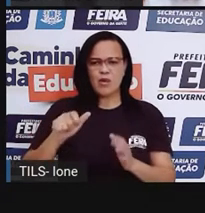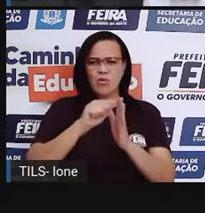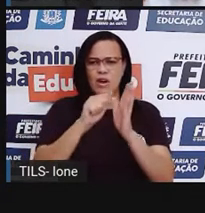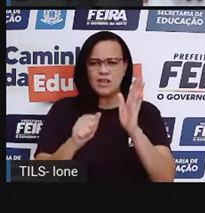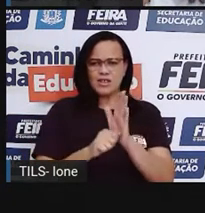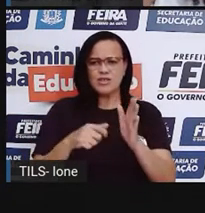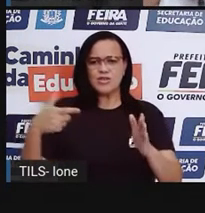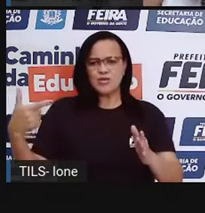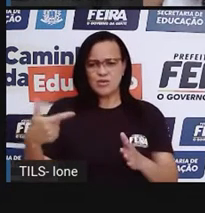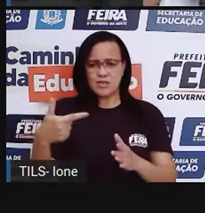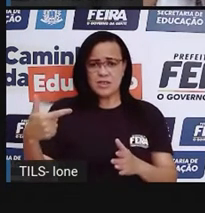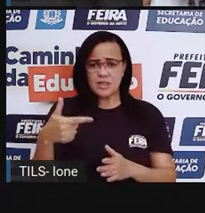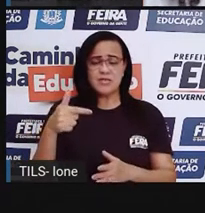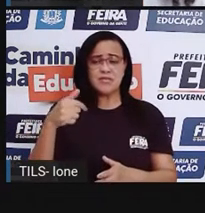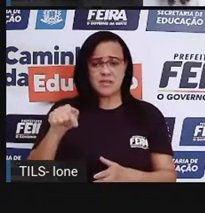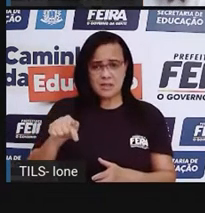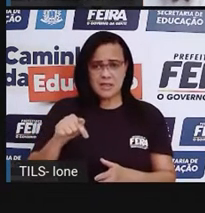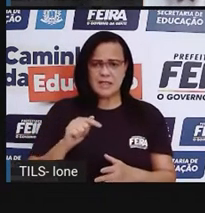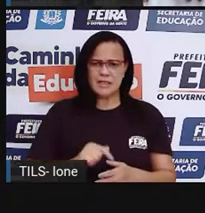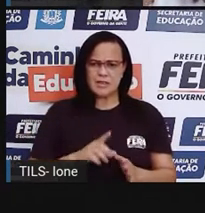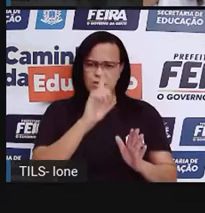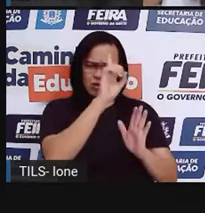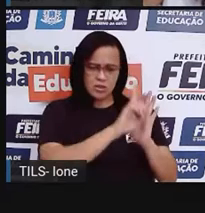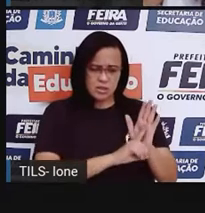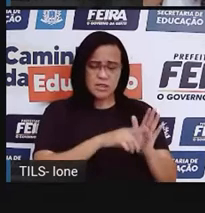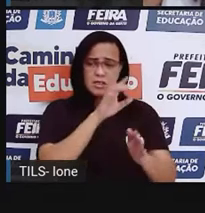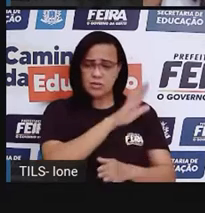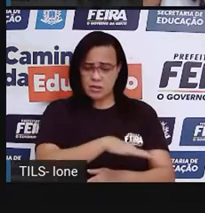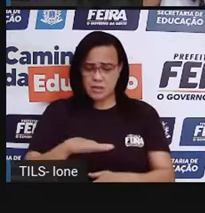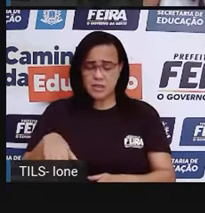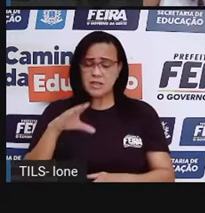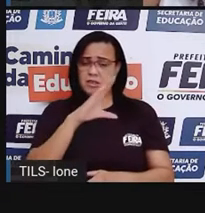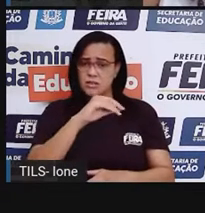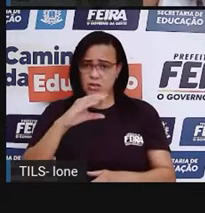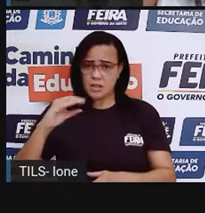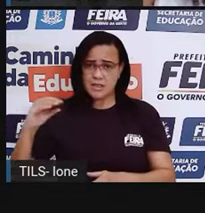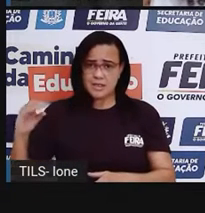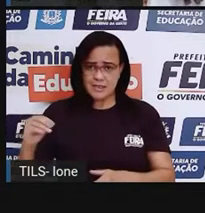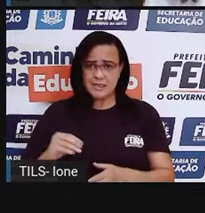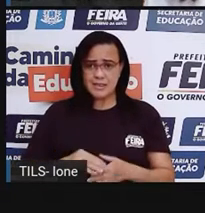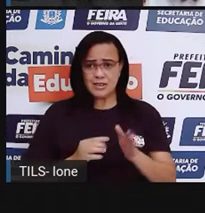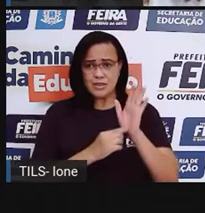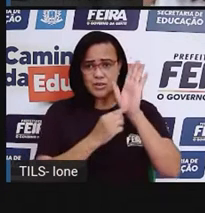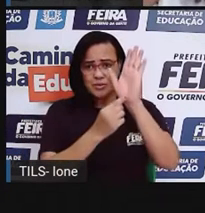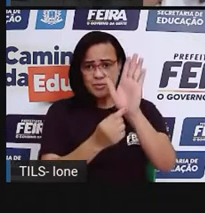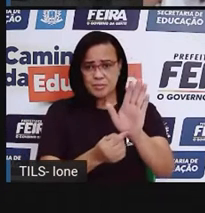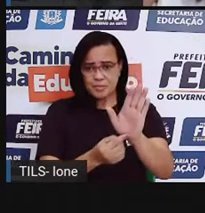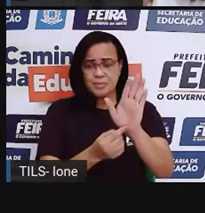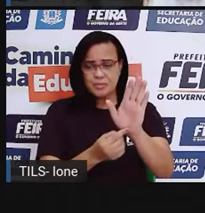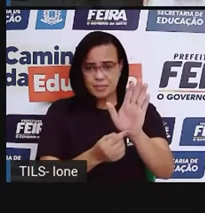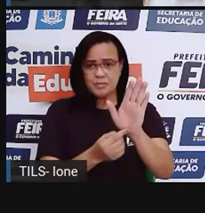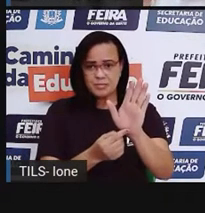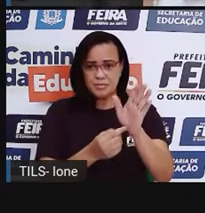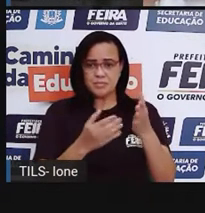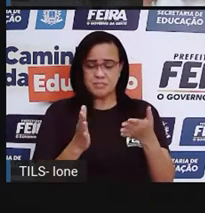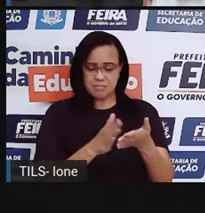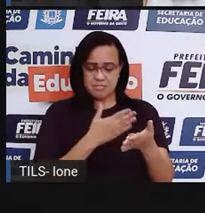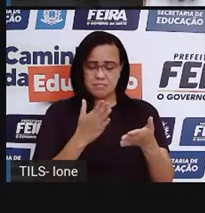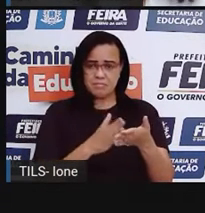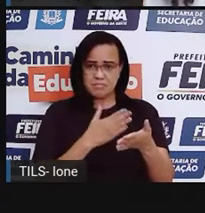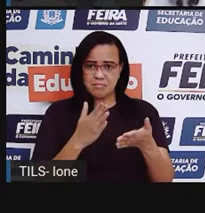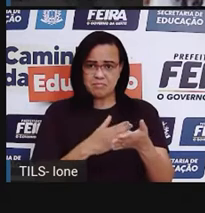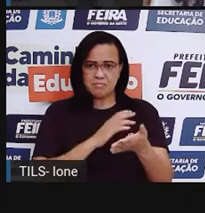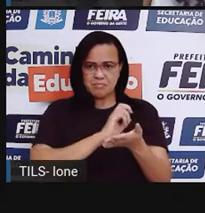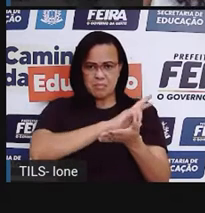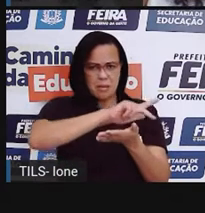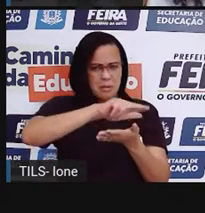atender os direitos da criança e do adolescente. Ó, ele mostrando, ó, tem um artigo, um artigo, dois, três, quatro, tem